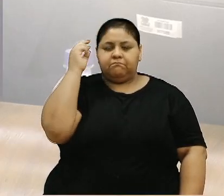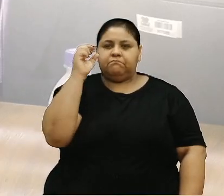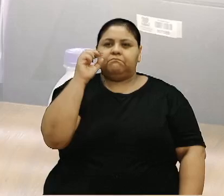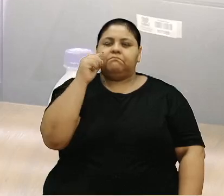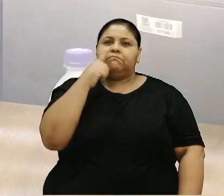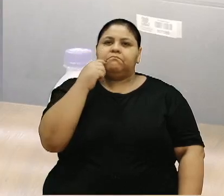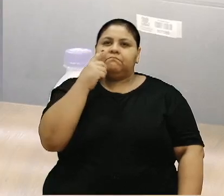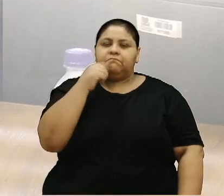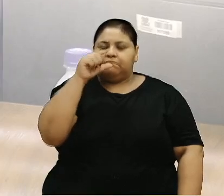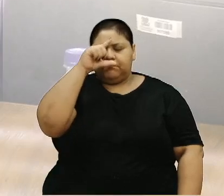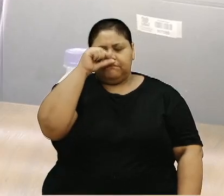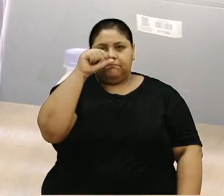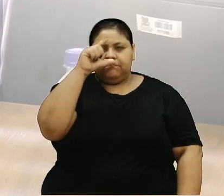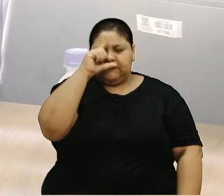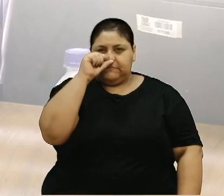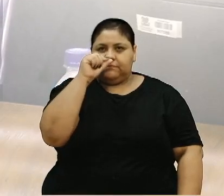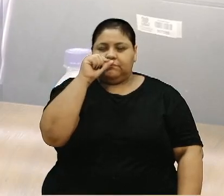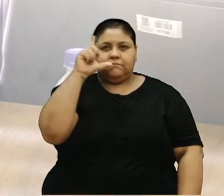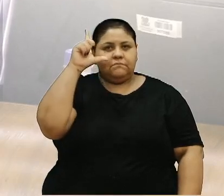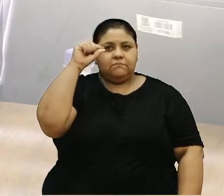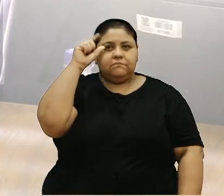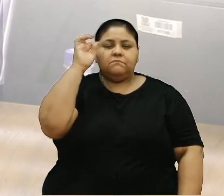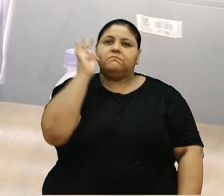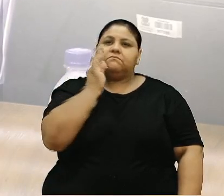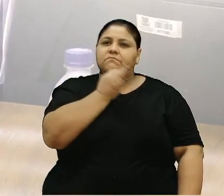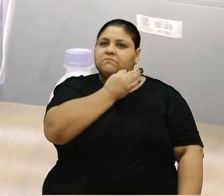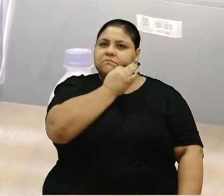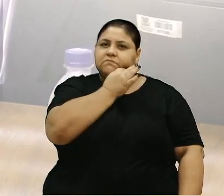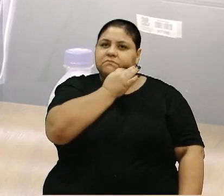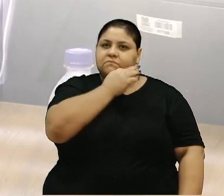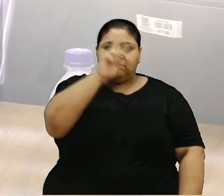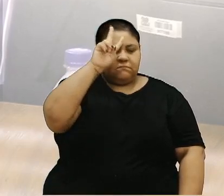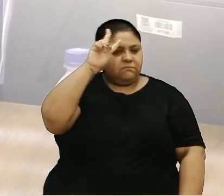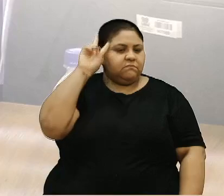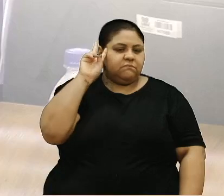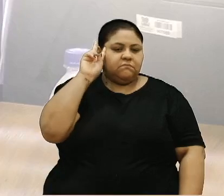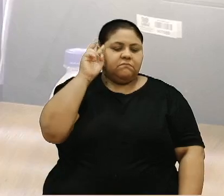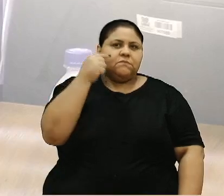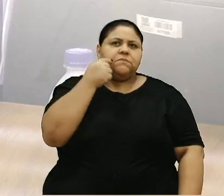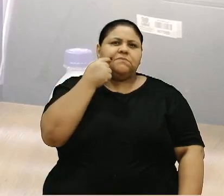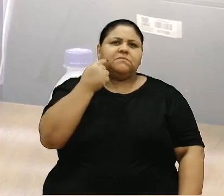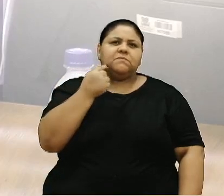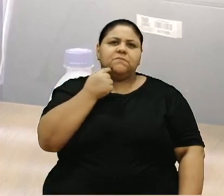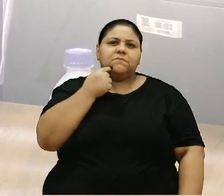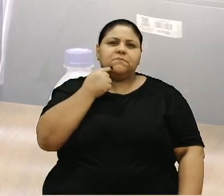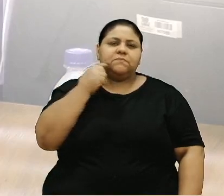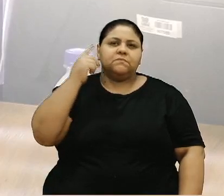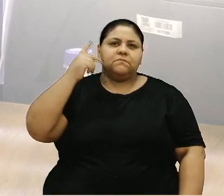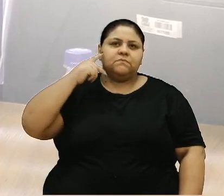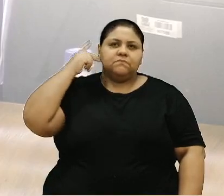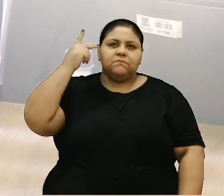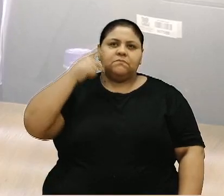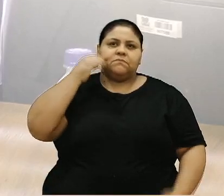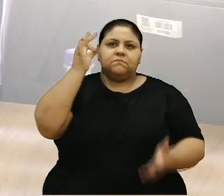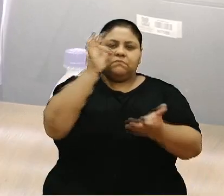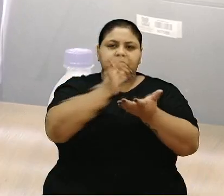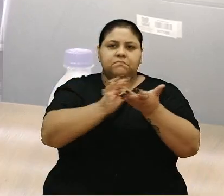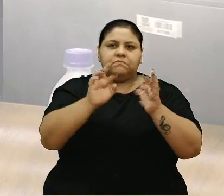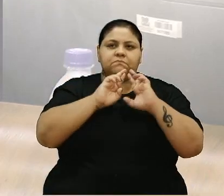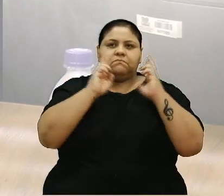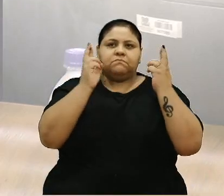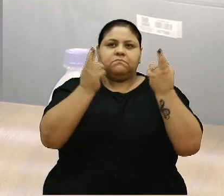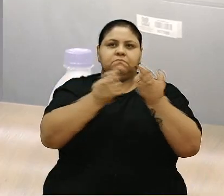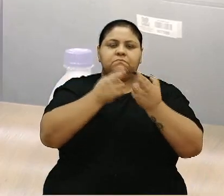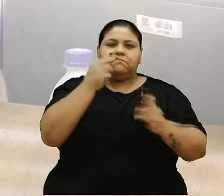Frigeres, Sandro Fantinel, Escalco, Tatiane Frisso, Velocino Es e Wagner Petrine. Vereadores inscritos no grande expediente, vereadora